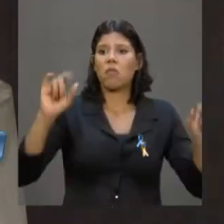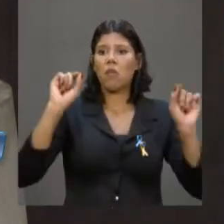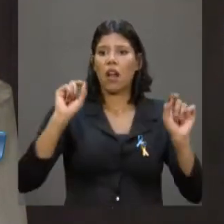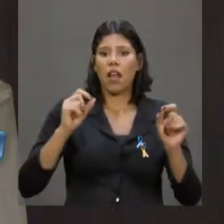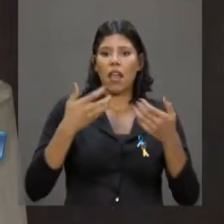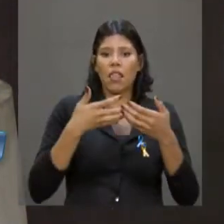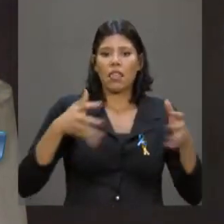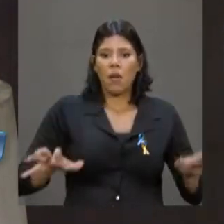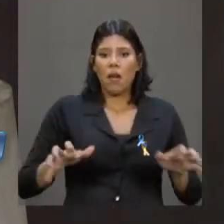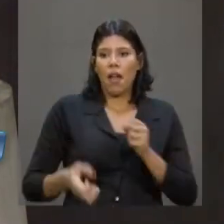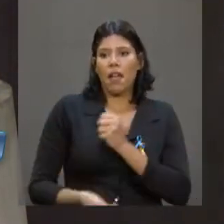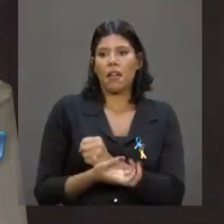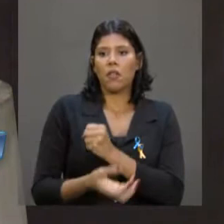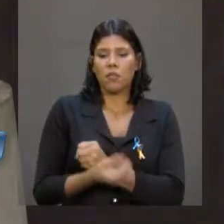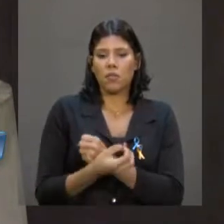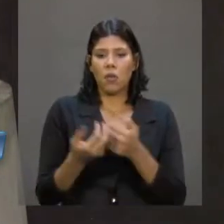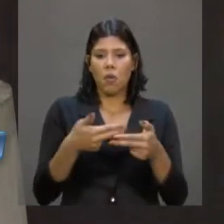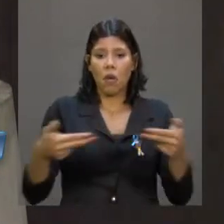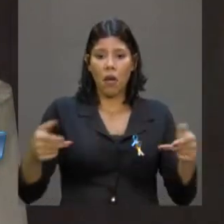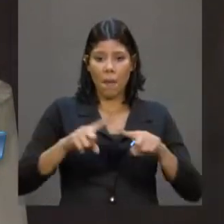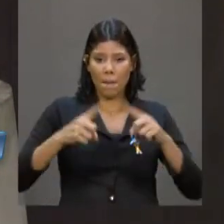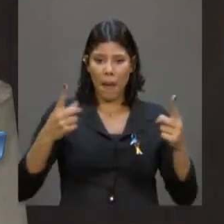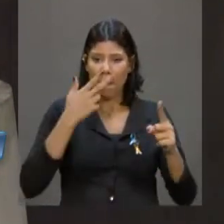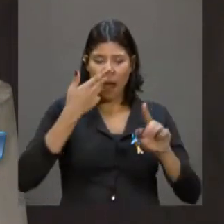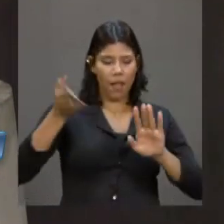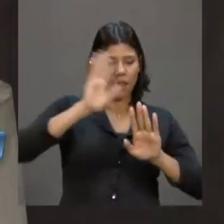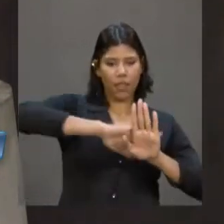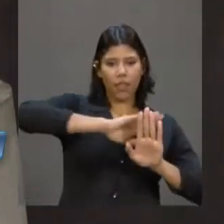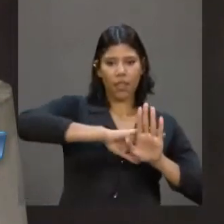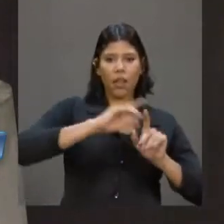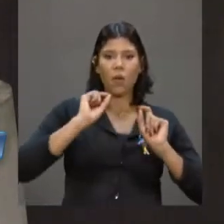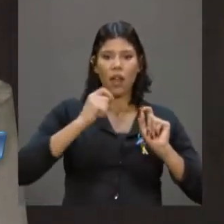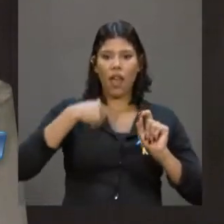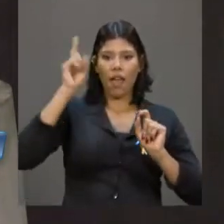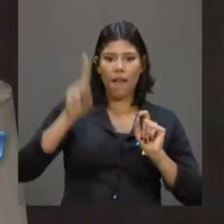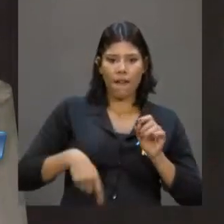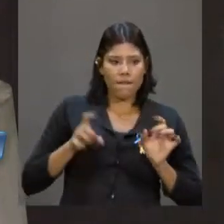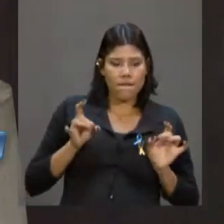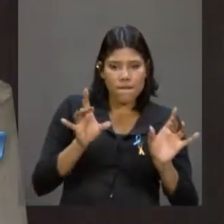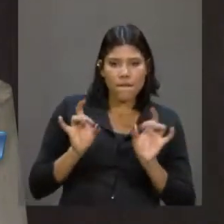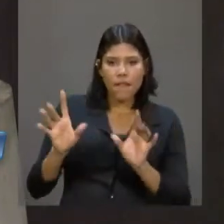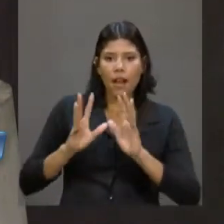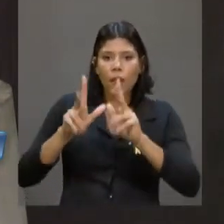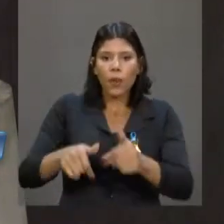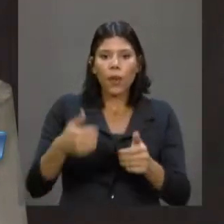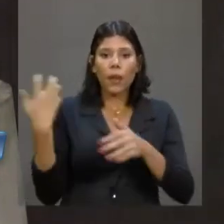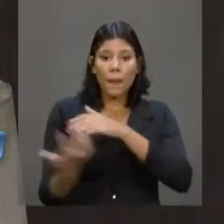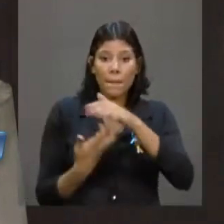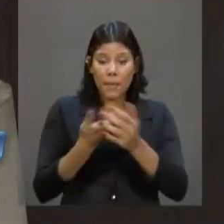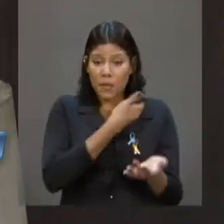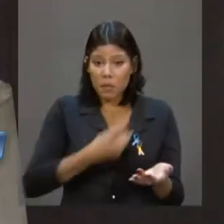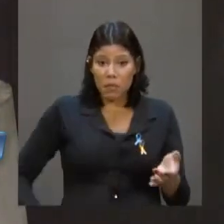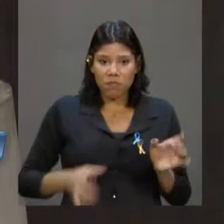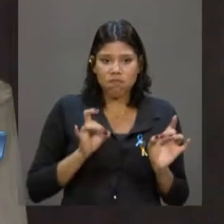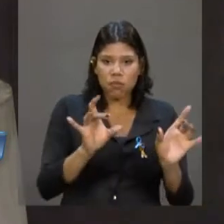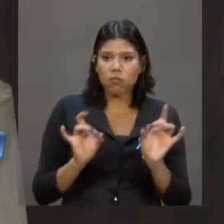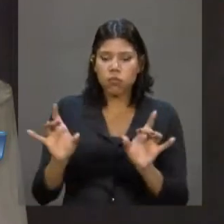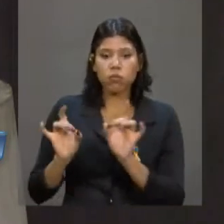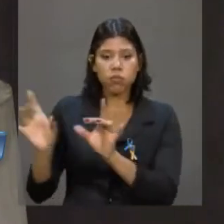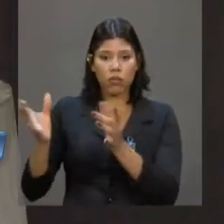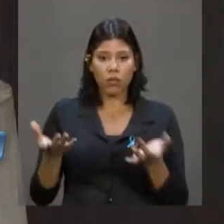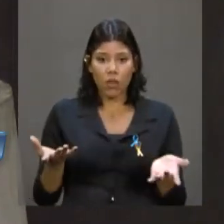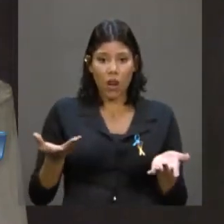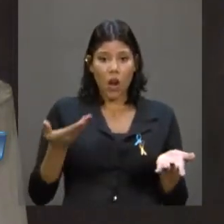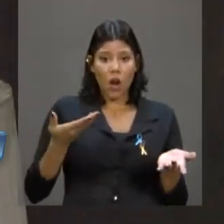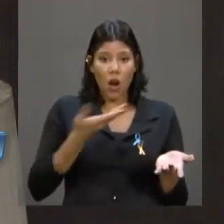uma agenda pró-mercado. O eles queriam era, sobretudo, era entregar o patrimônio público para o mercado e, sobretudo, para o mercado transnacional. Esse governo federal,